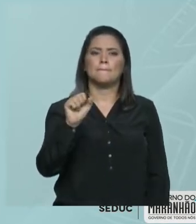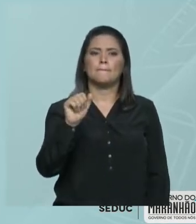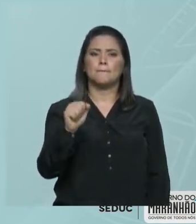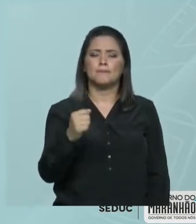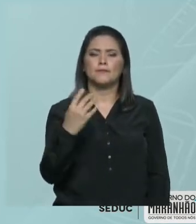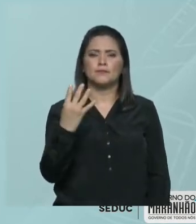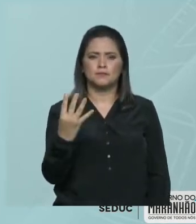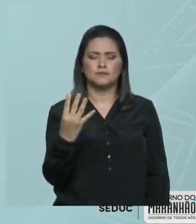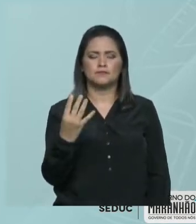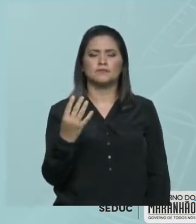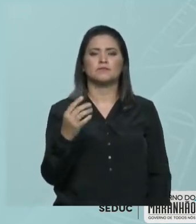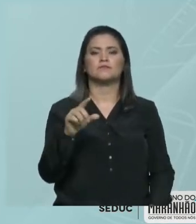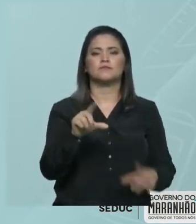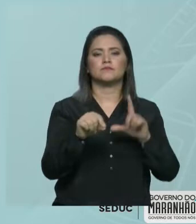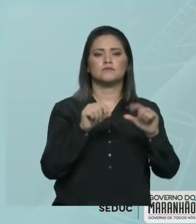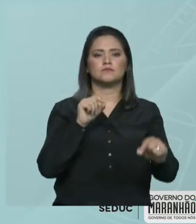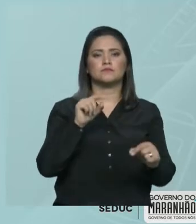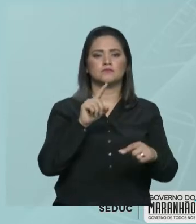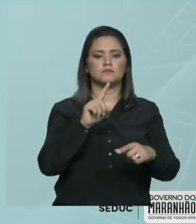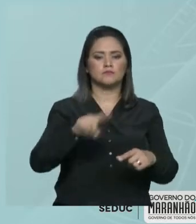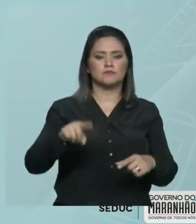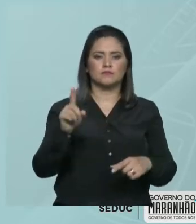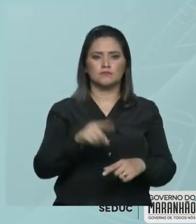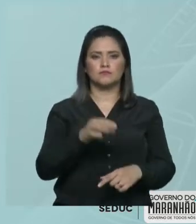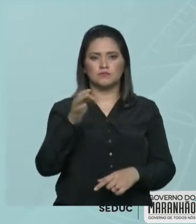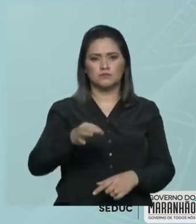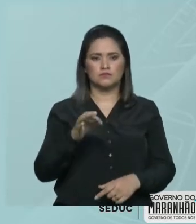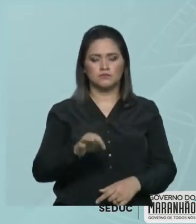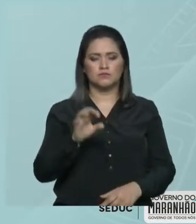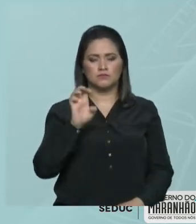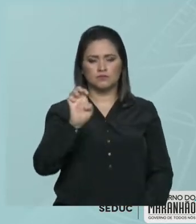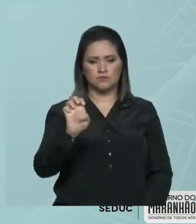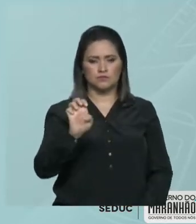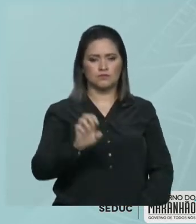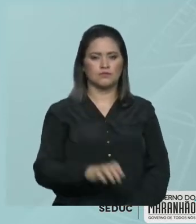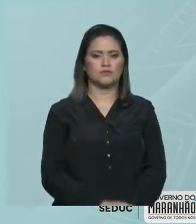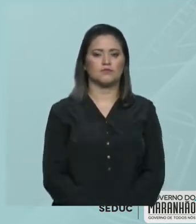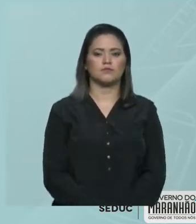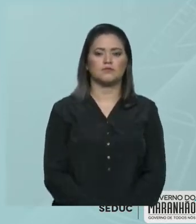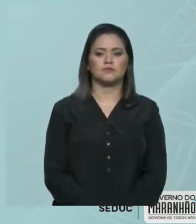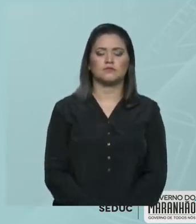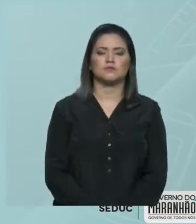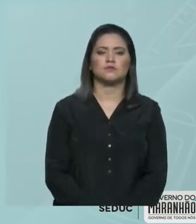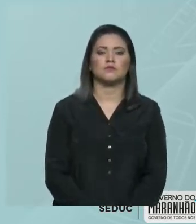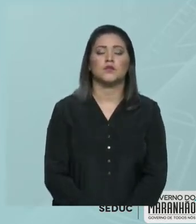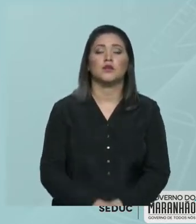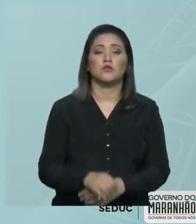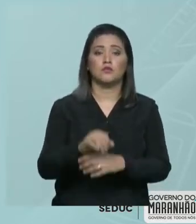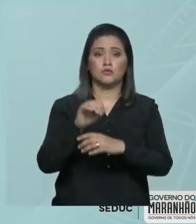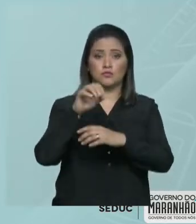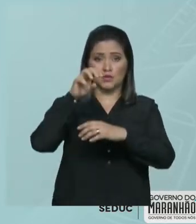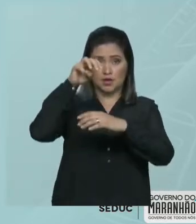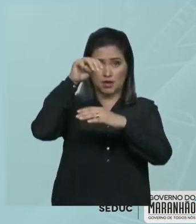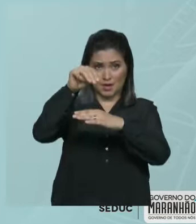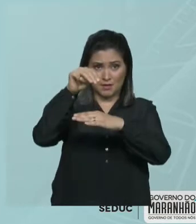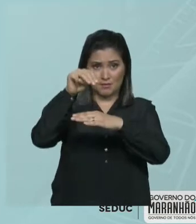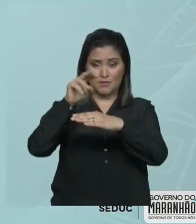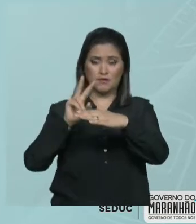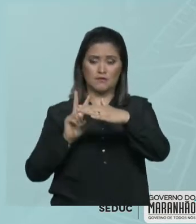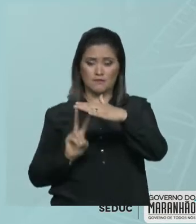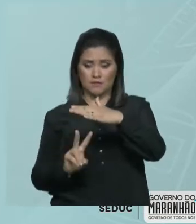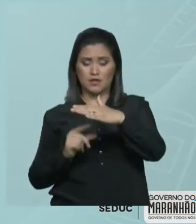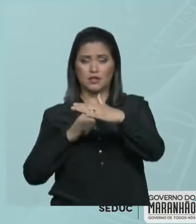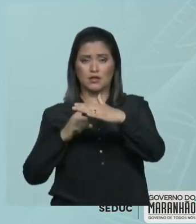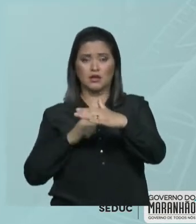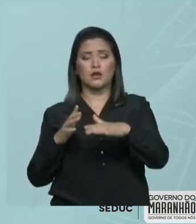letra E. Tudo bem? Então, recapitulando a questão, ele me deu o volume da solução e me deu a massa da solução. Ele quer saber qual é a